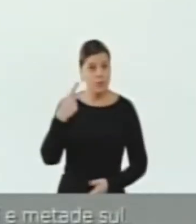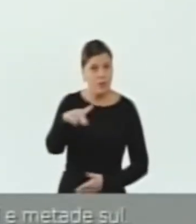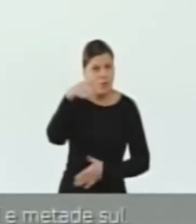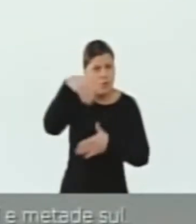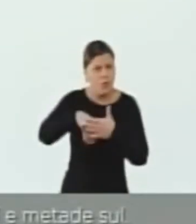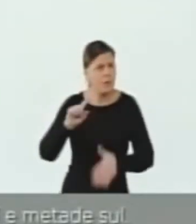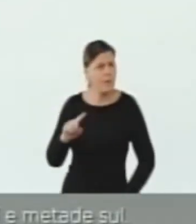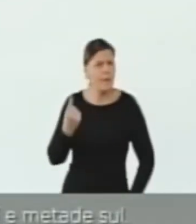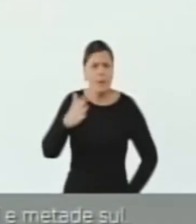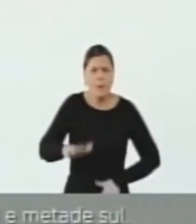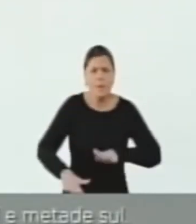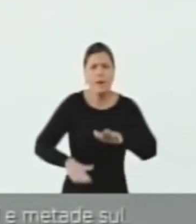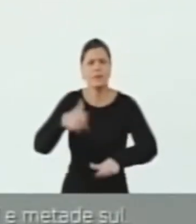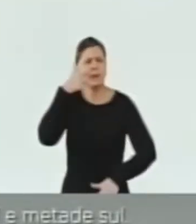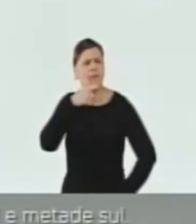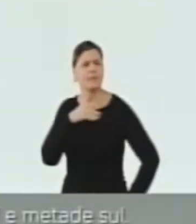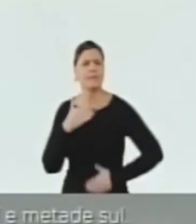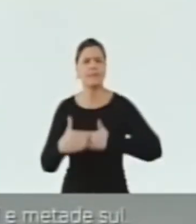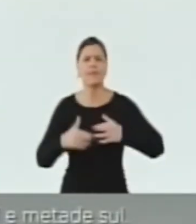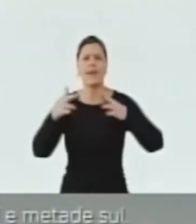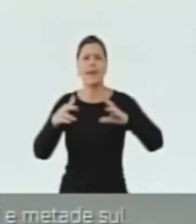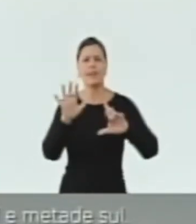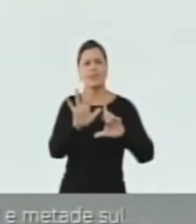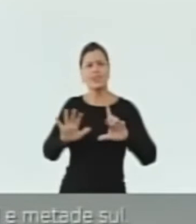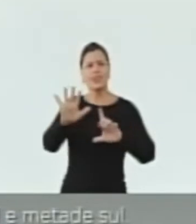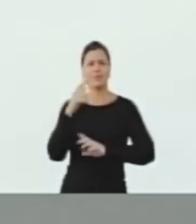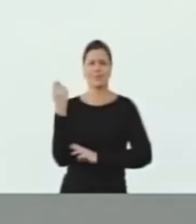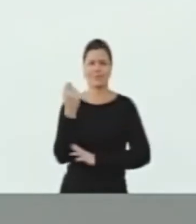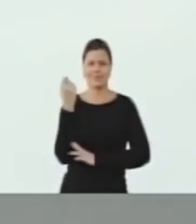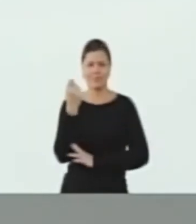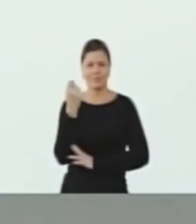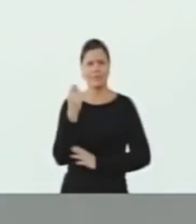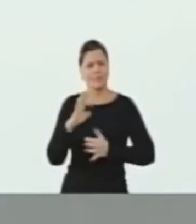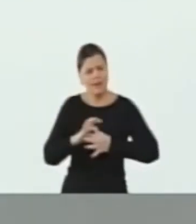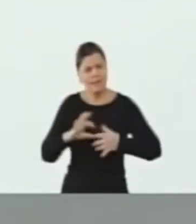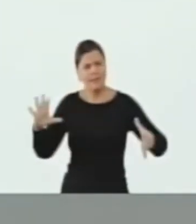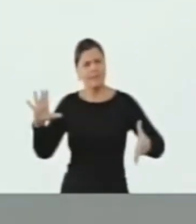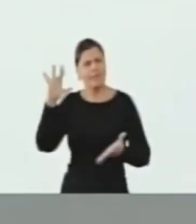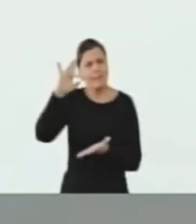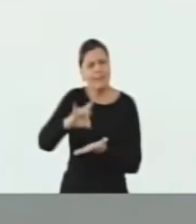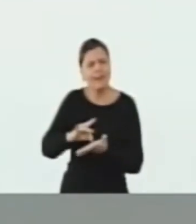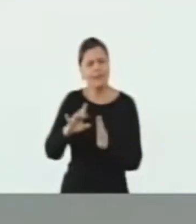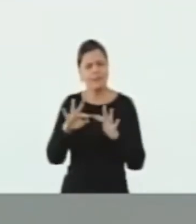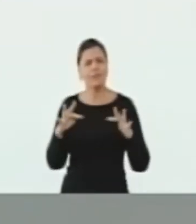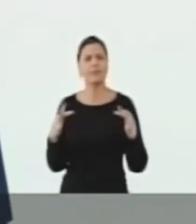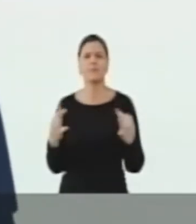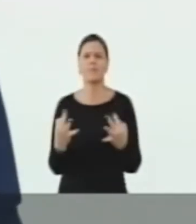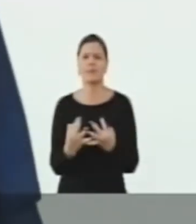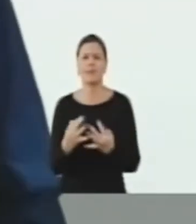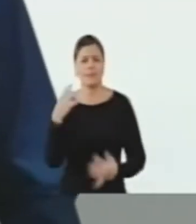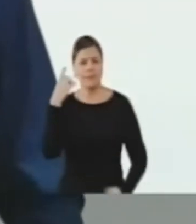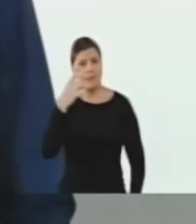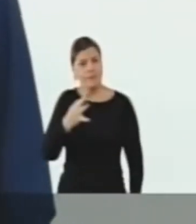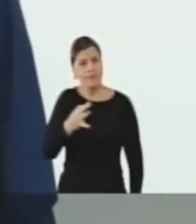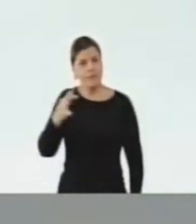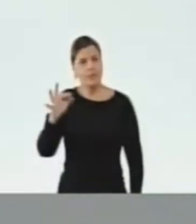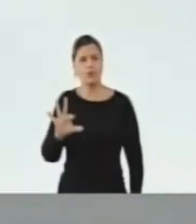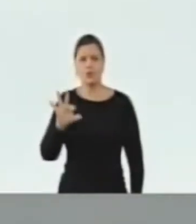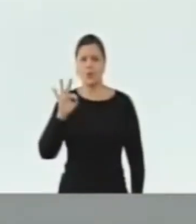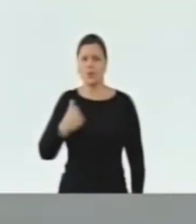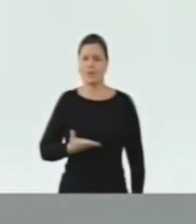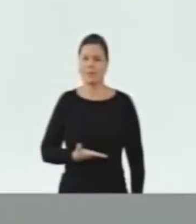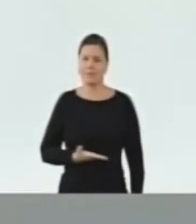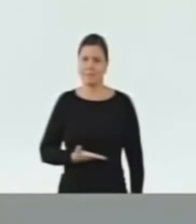O teu voto é o primeiro passo para desenvolver a região central e metade sul. Pela liberdade, pela verdade, pela família, para deputado federal,